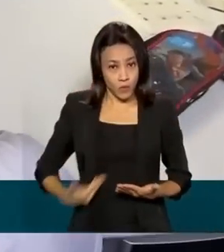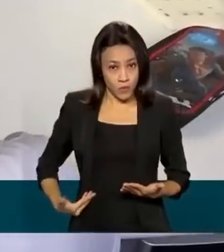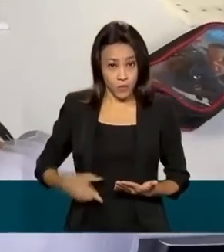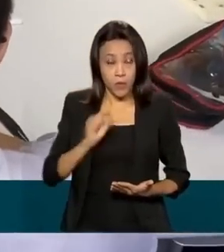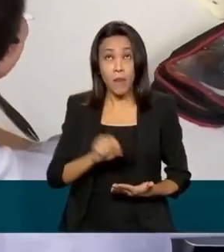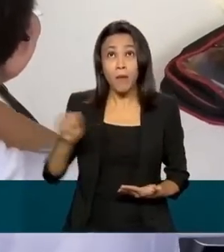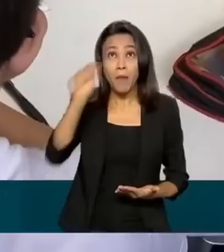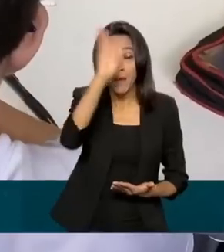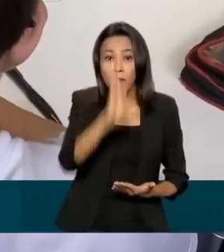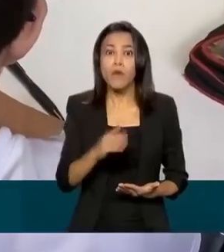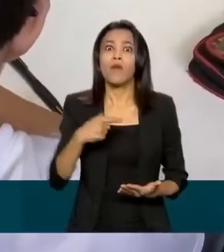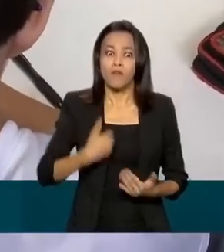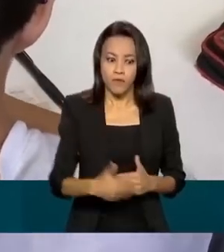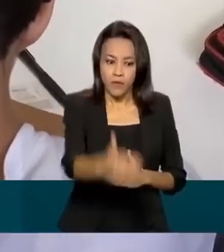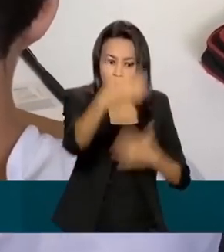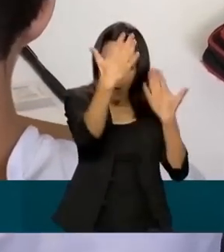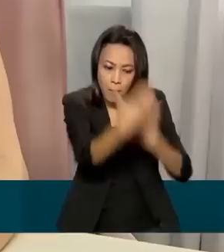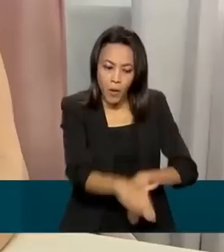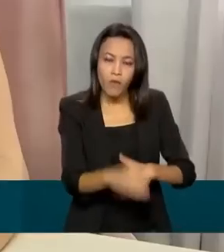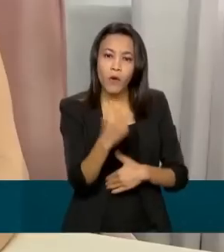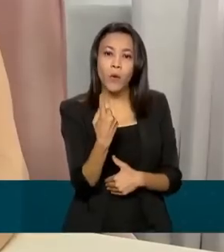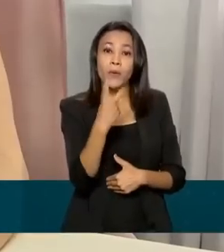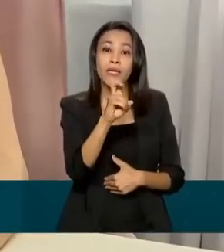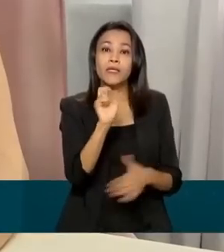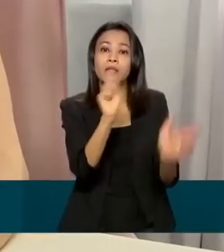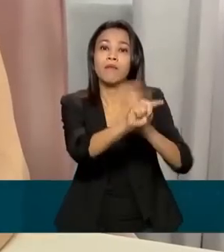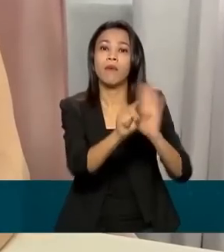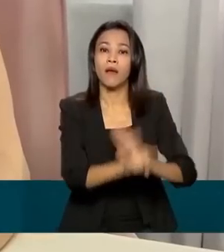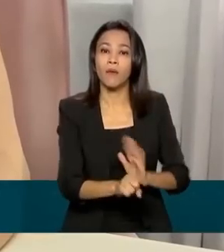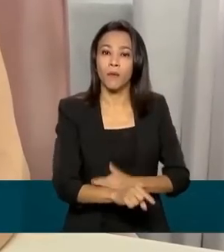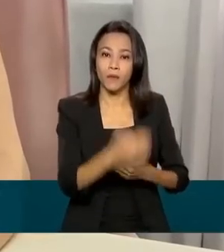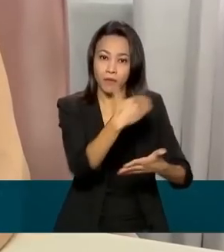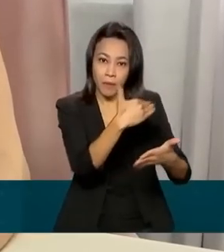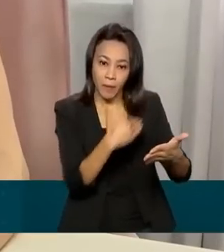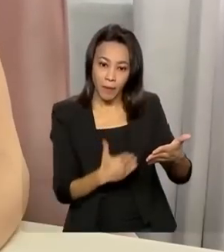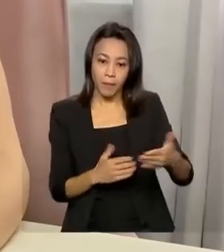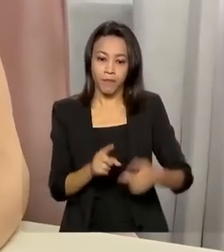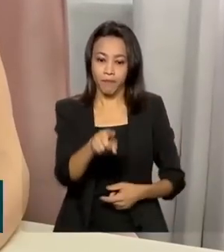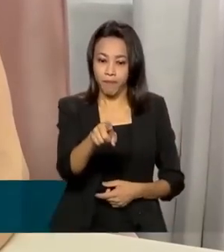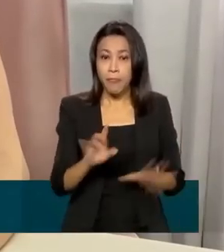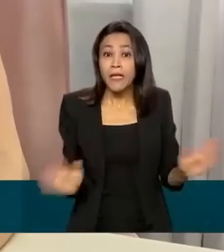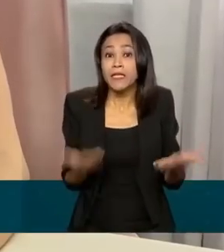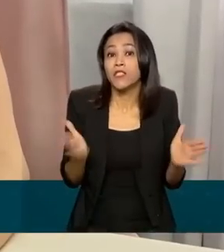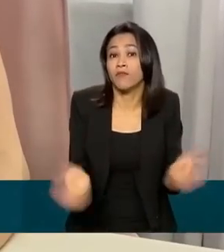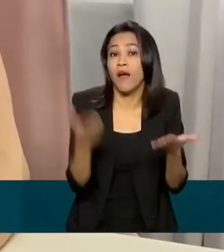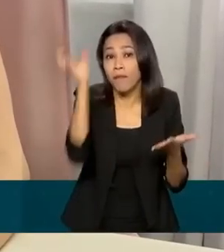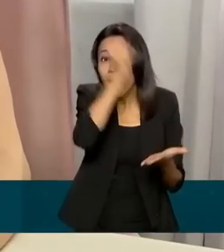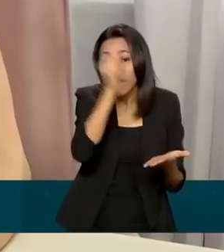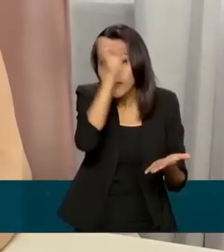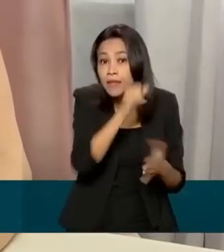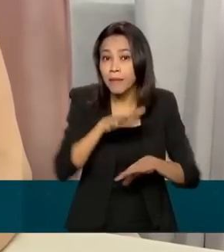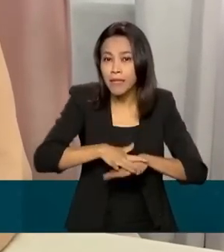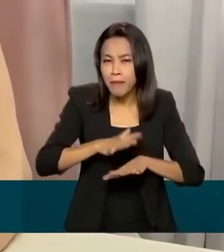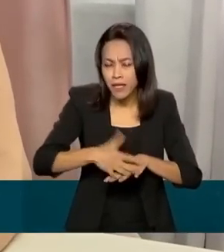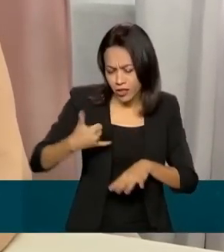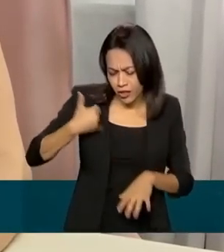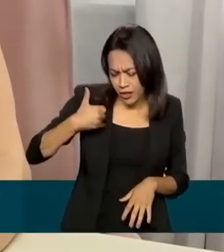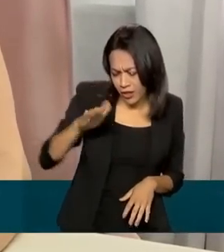a prova com 15 questões objetivas. É incentivar o aluno a estudar a matemática desde o início da infância,